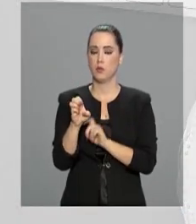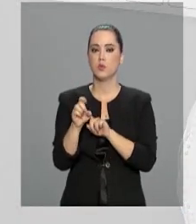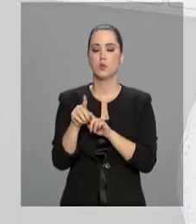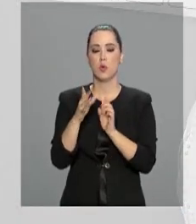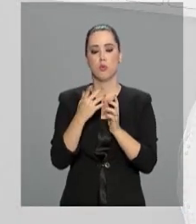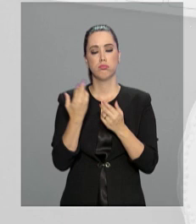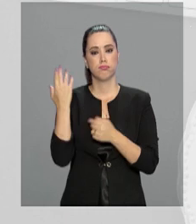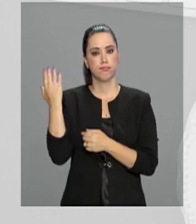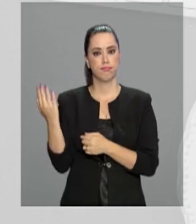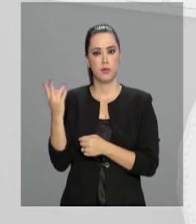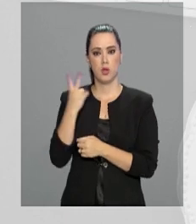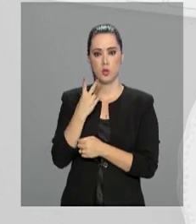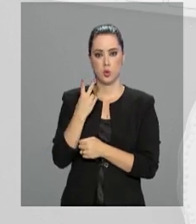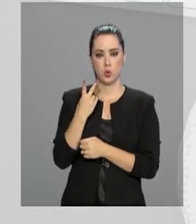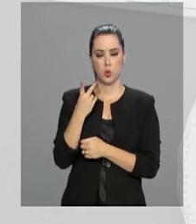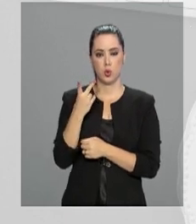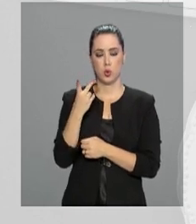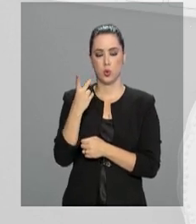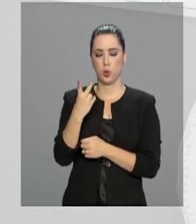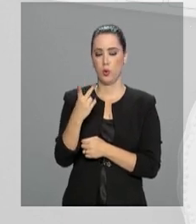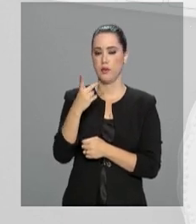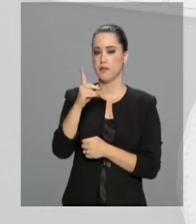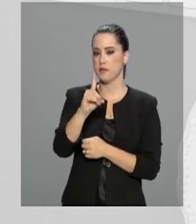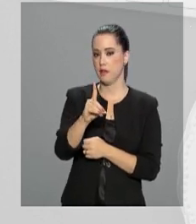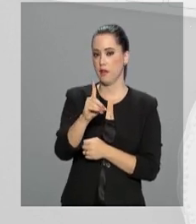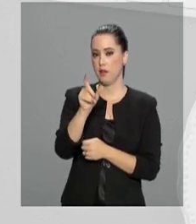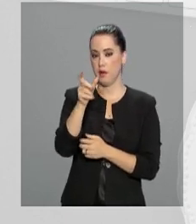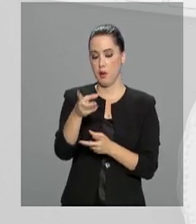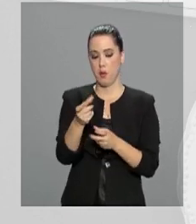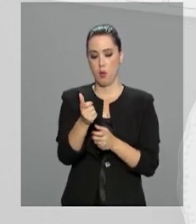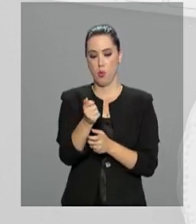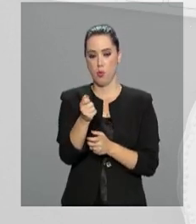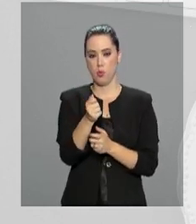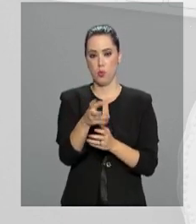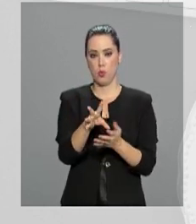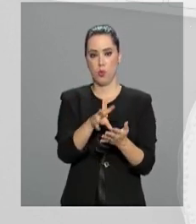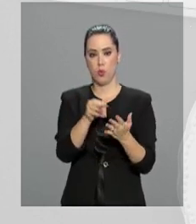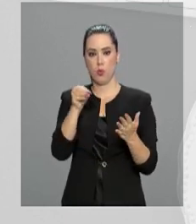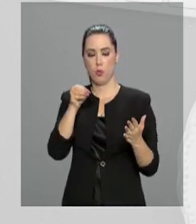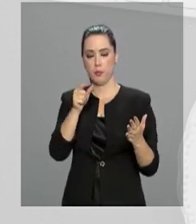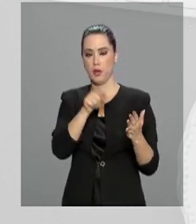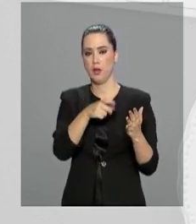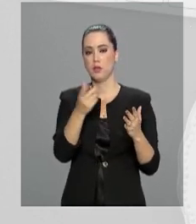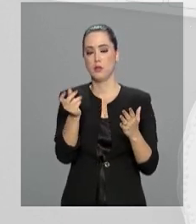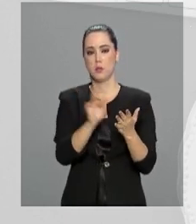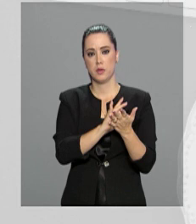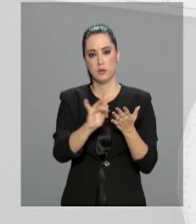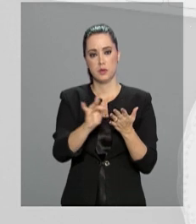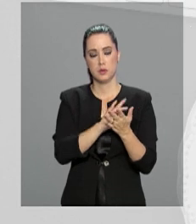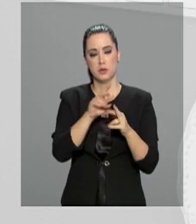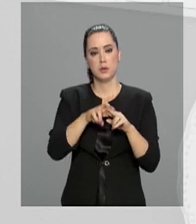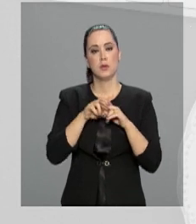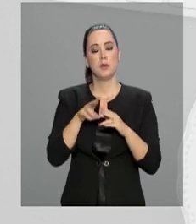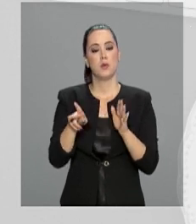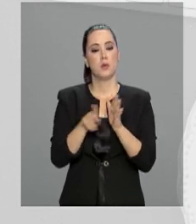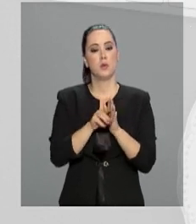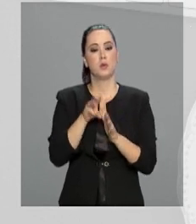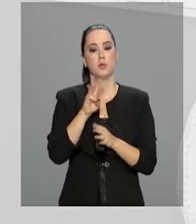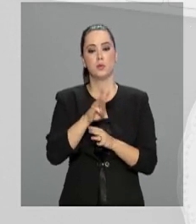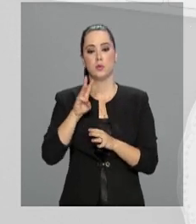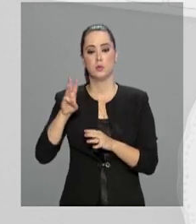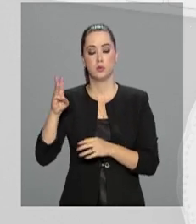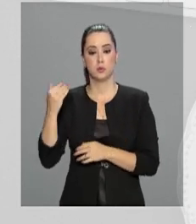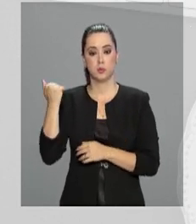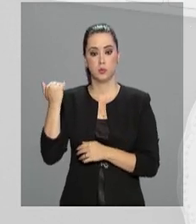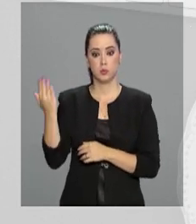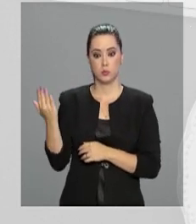de barras em 2D, para ser escaneado pelo celular. Este QR Code está disponível no portal Emprega